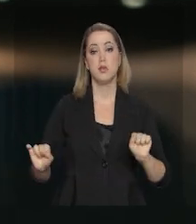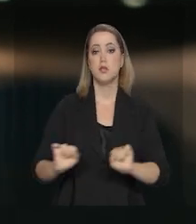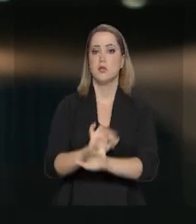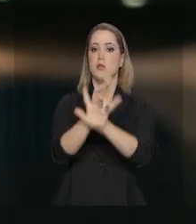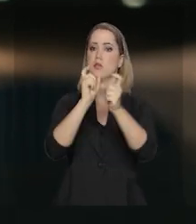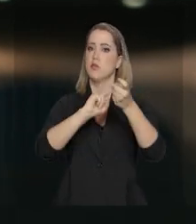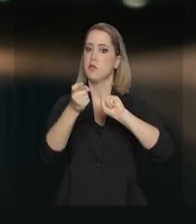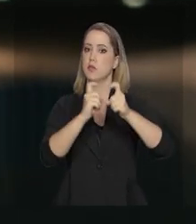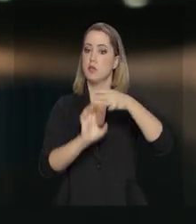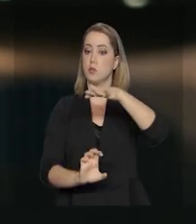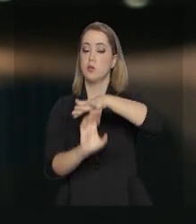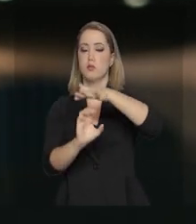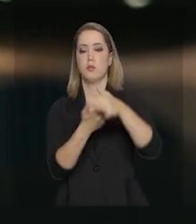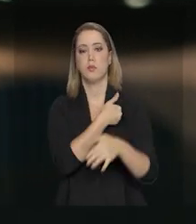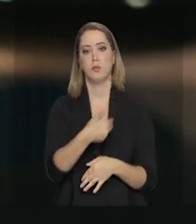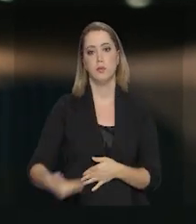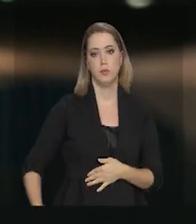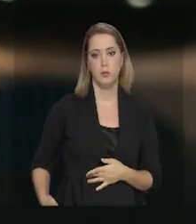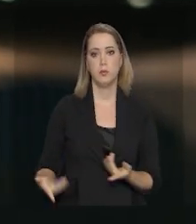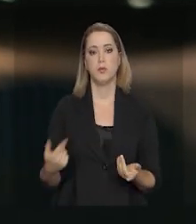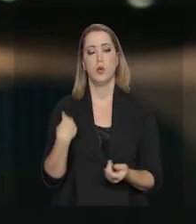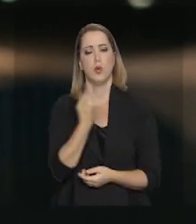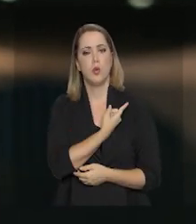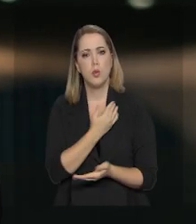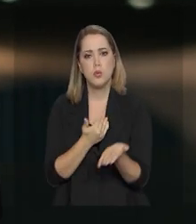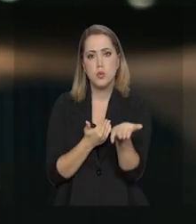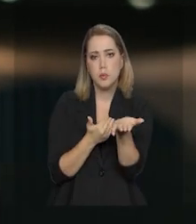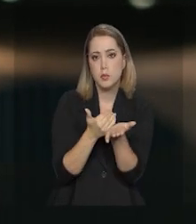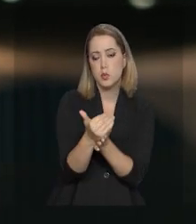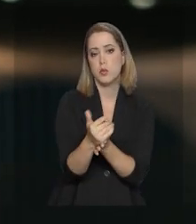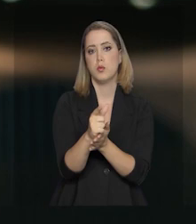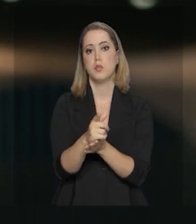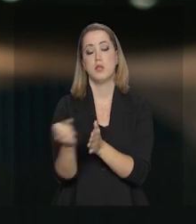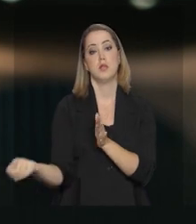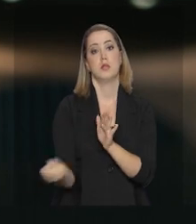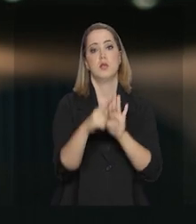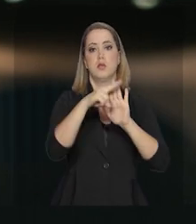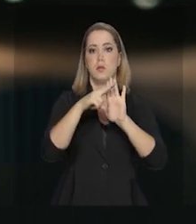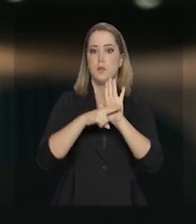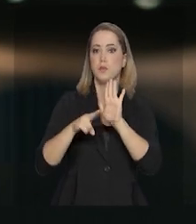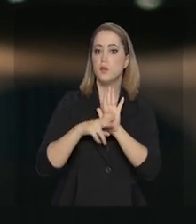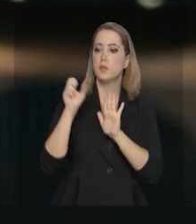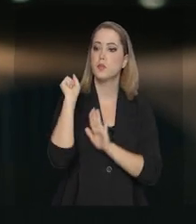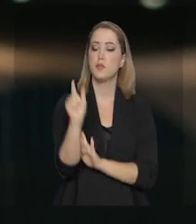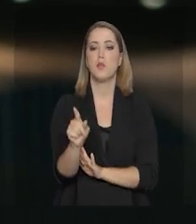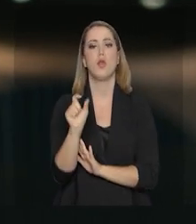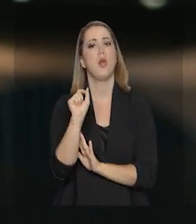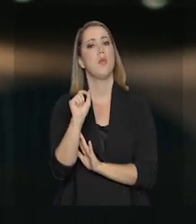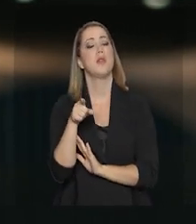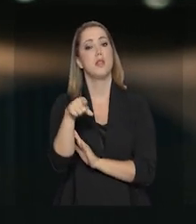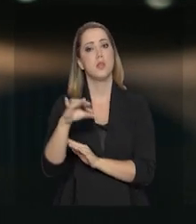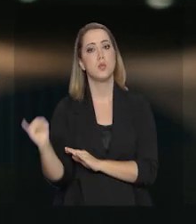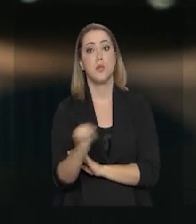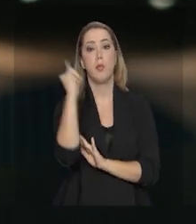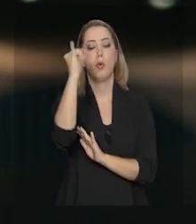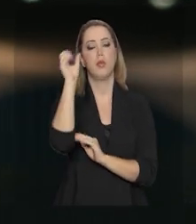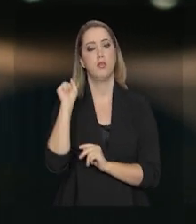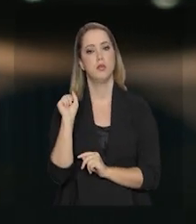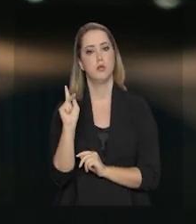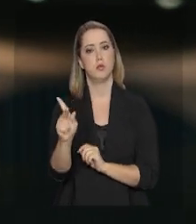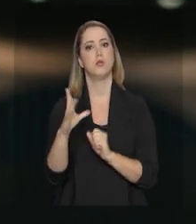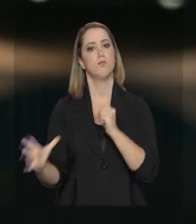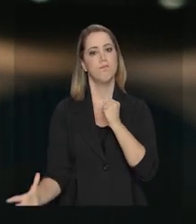e dá transparência à administração das estatais. Estamos começando a reforma da Previdência para que sua